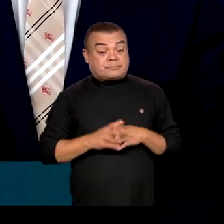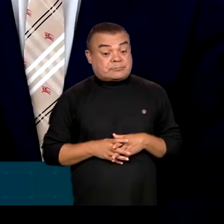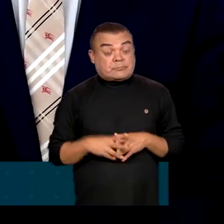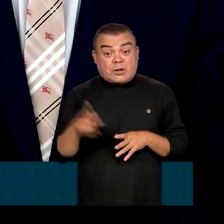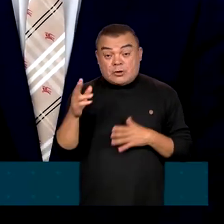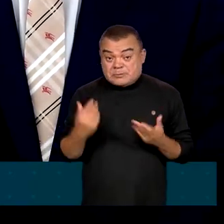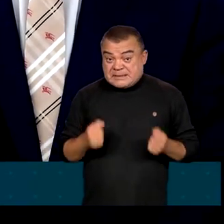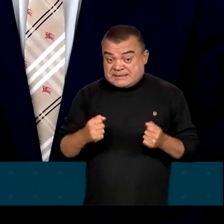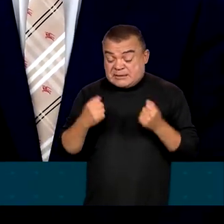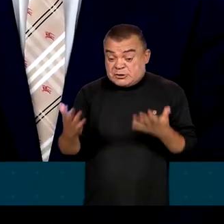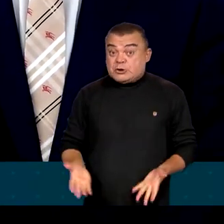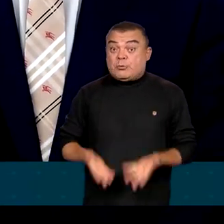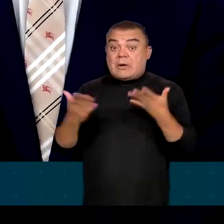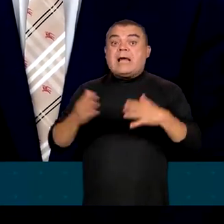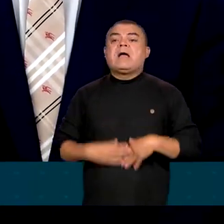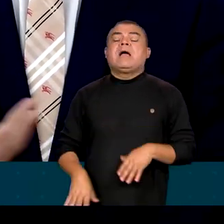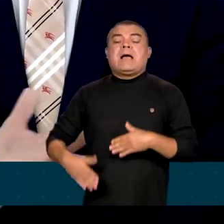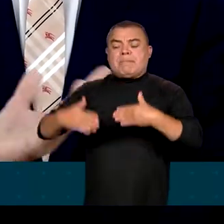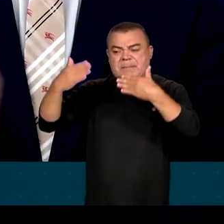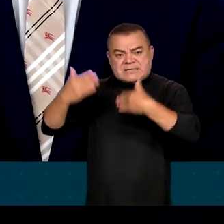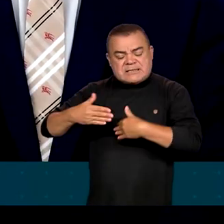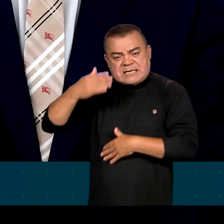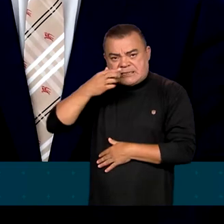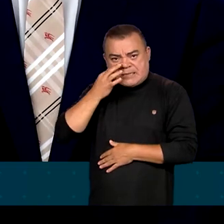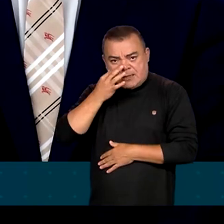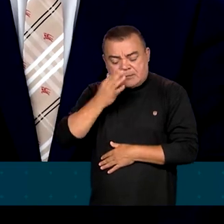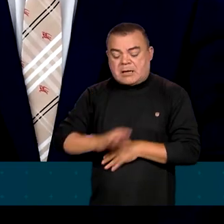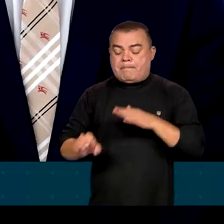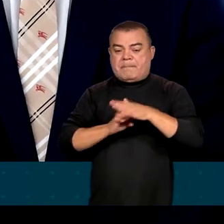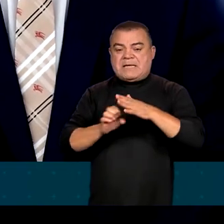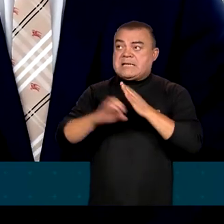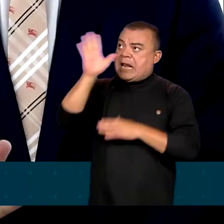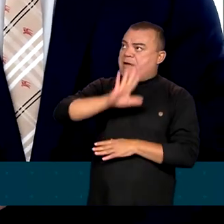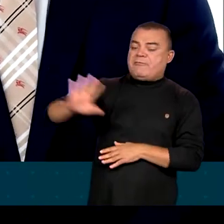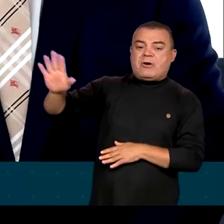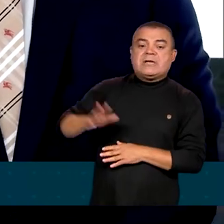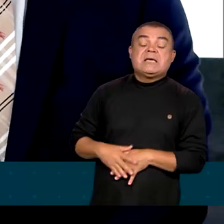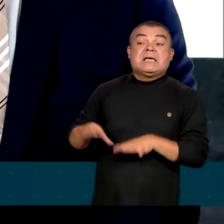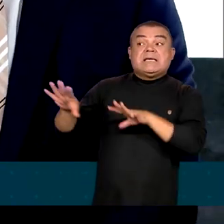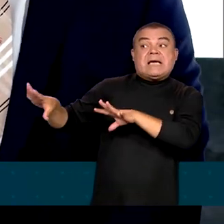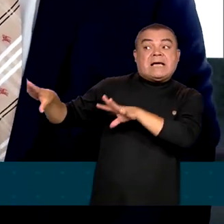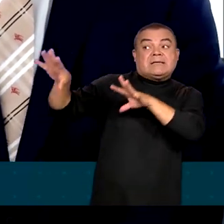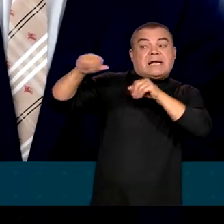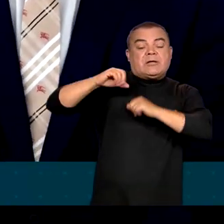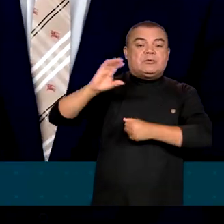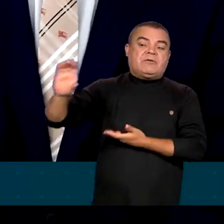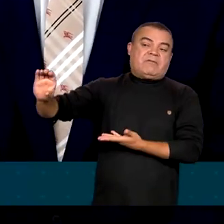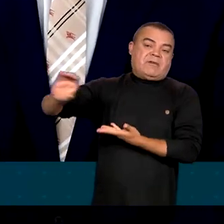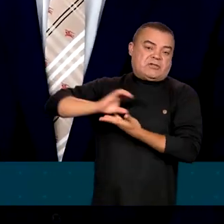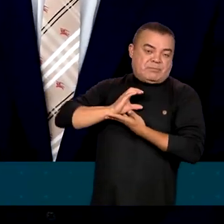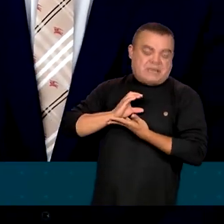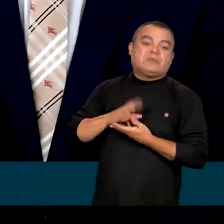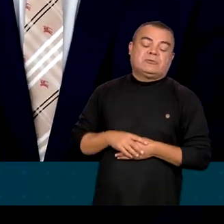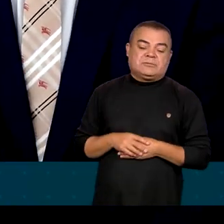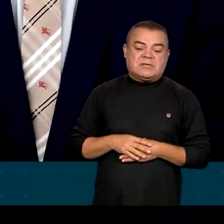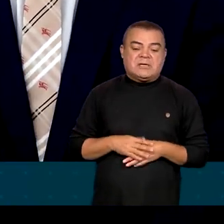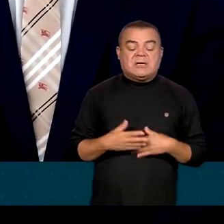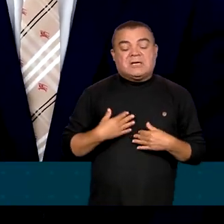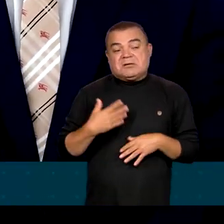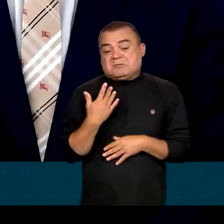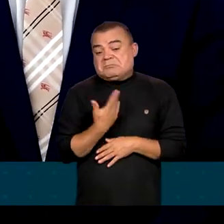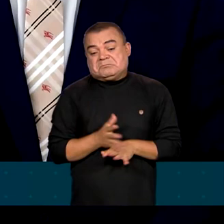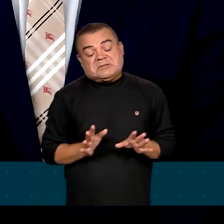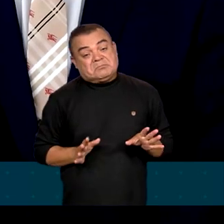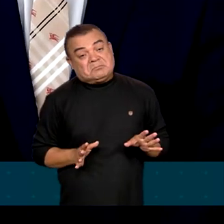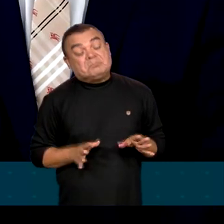estimular a presença das empresas brasileiras lá fora e atrair investimentos. É isso que nós vamos fazer. Lamento esse ruído. O ministro falou que pode